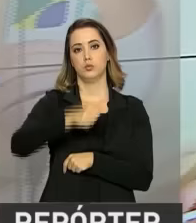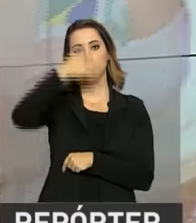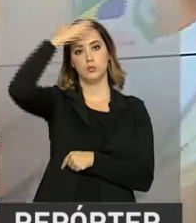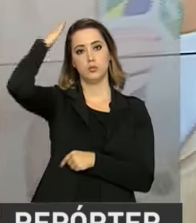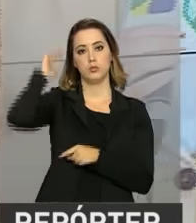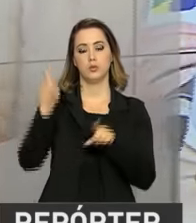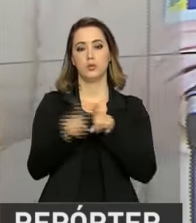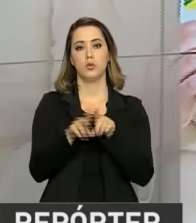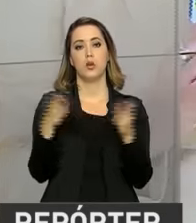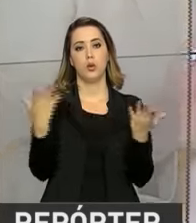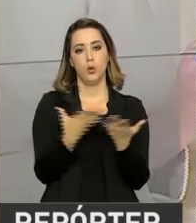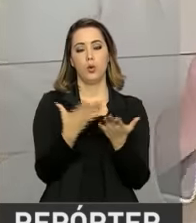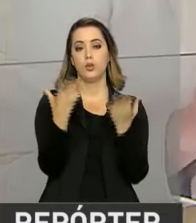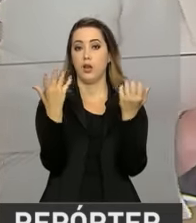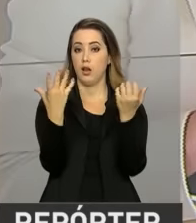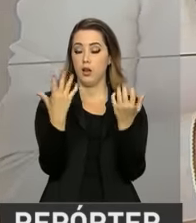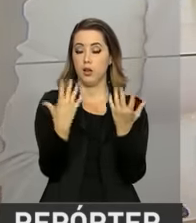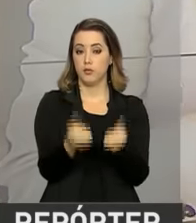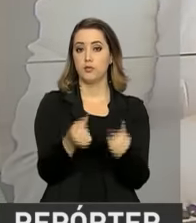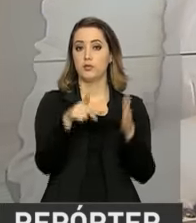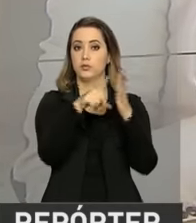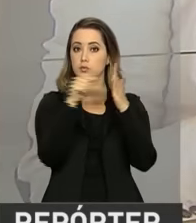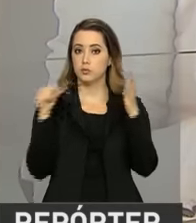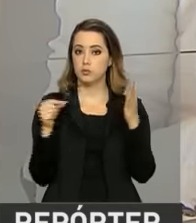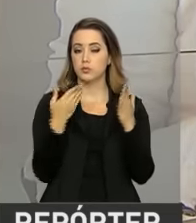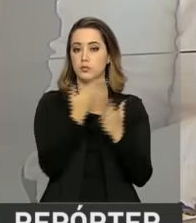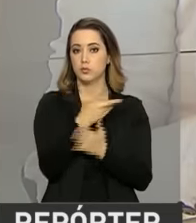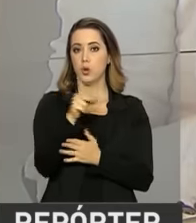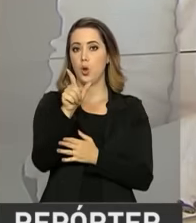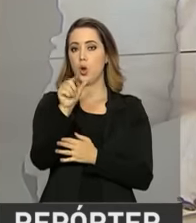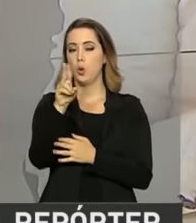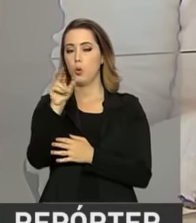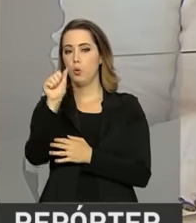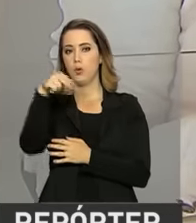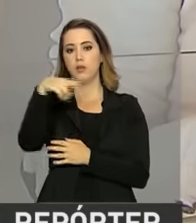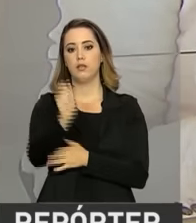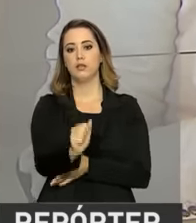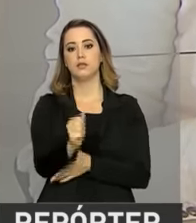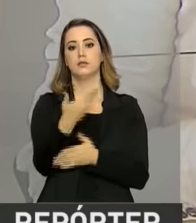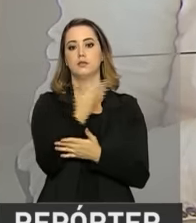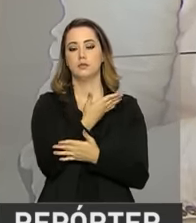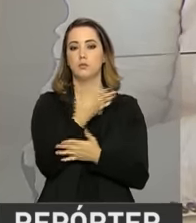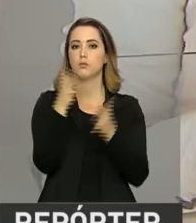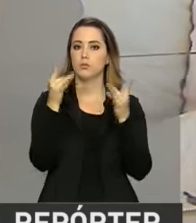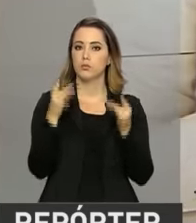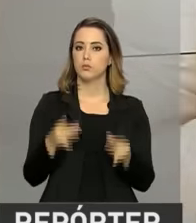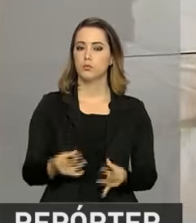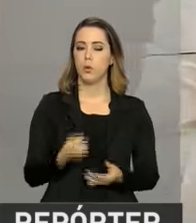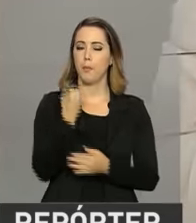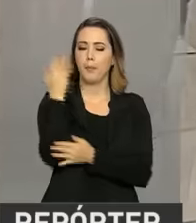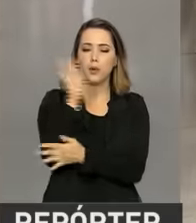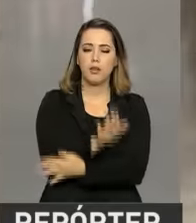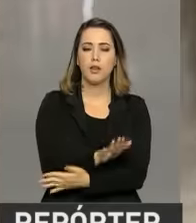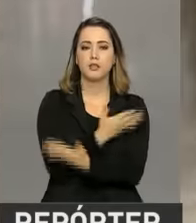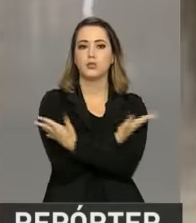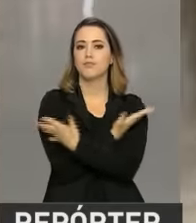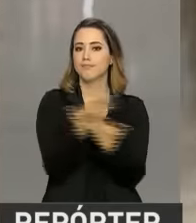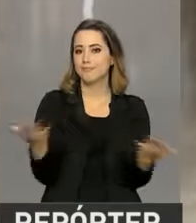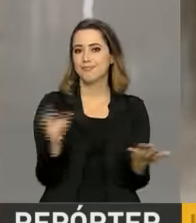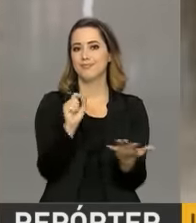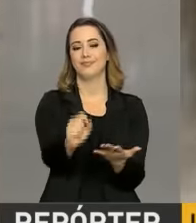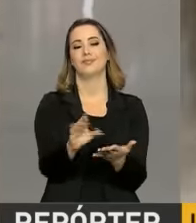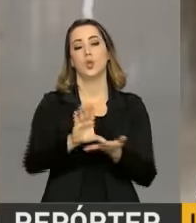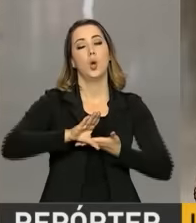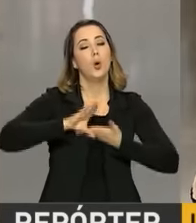repórter Luana Karen traz as informações para a gente sobre esse assunto. Boa tarde, Luana. Olá, José Luiz, boa tarde, boa tarde a todos. O